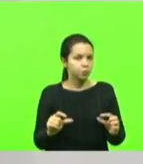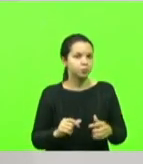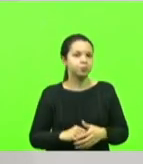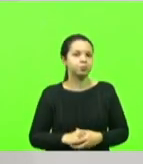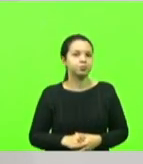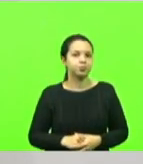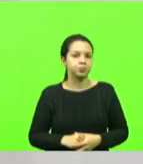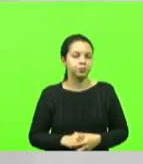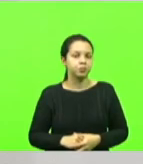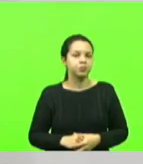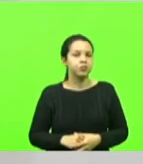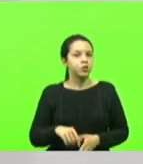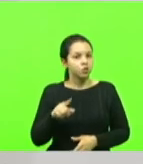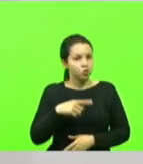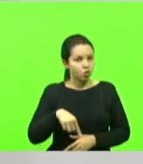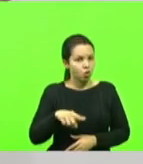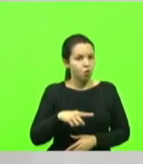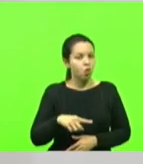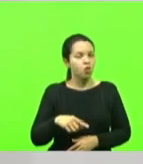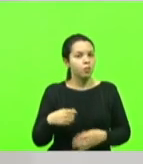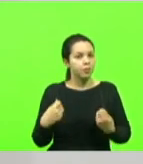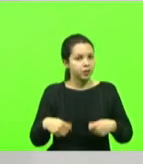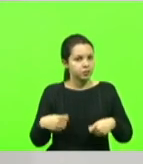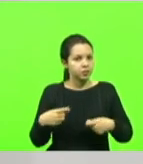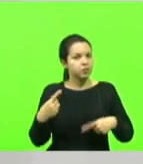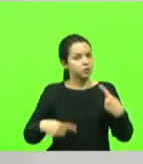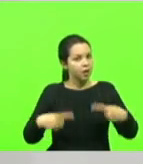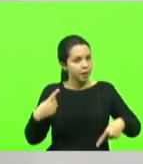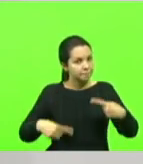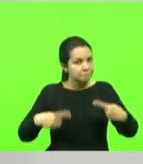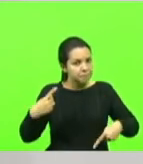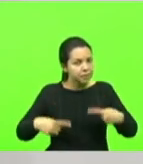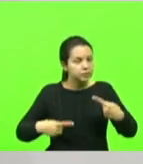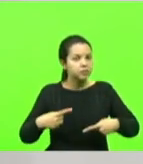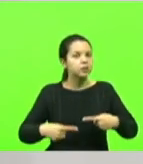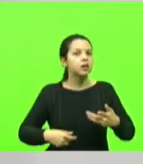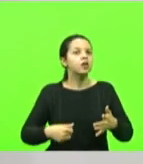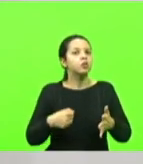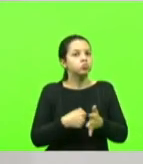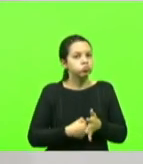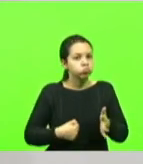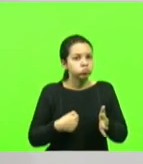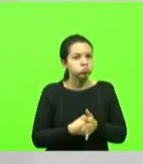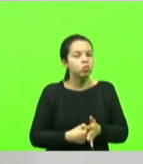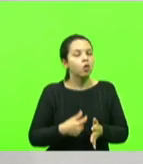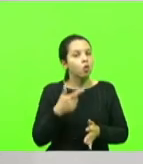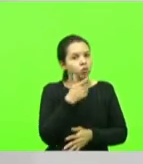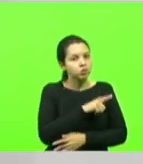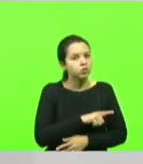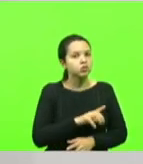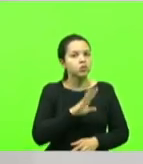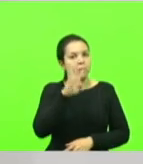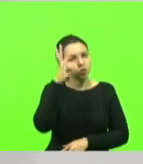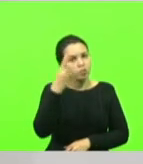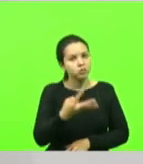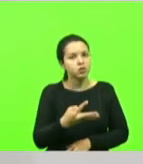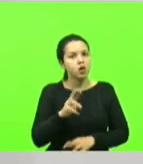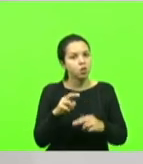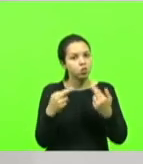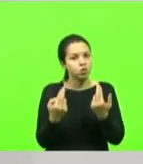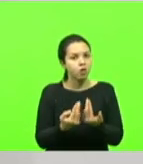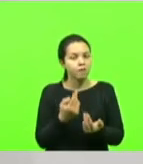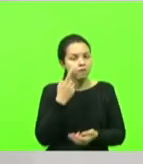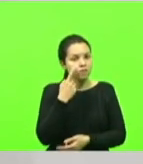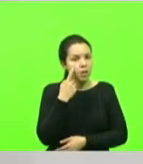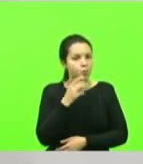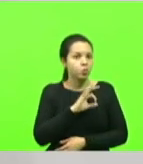isso nós temos que debater e bater para encontrarmos uma solução numa reunião, ver o que a polícia